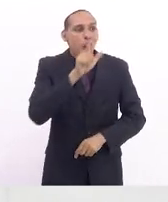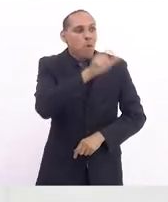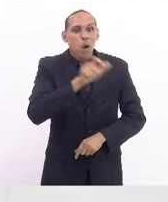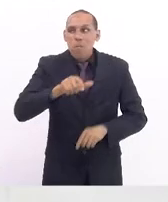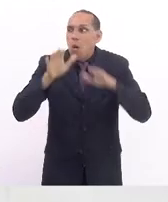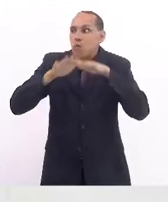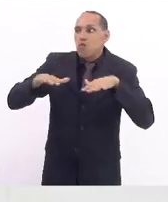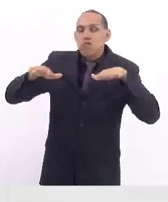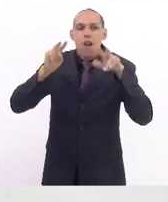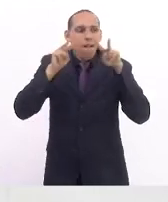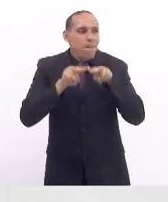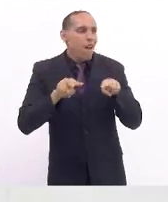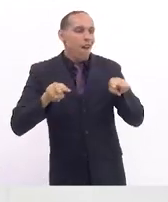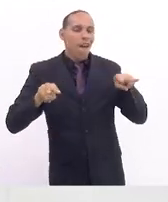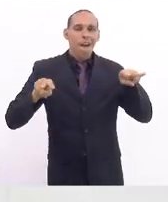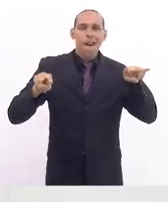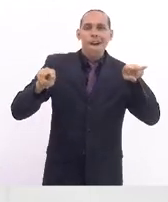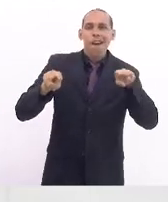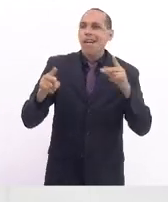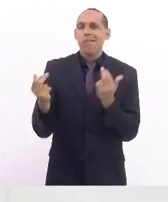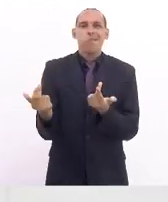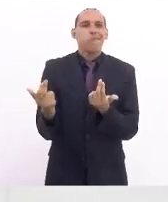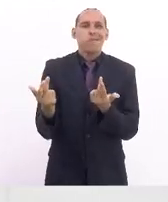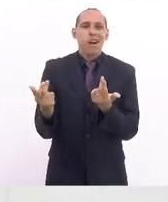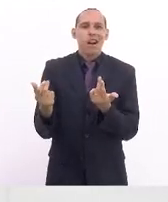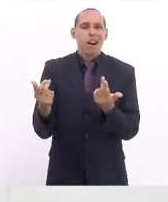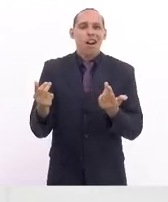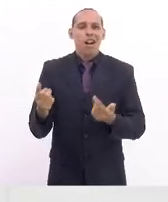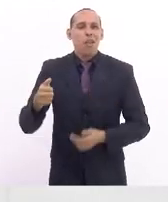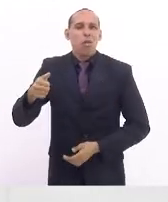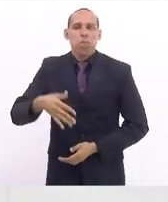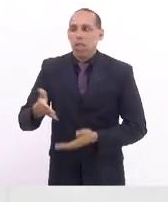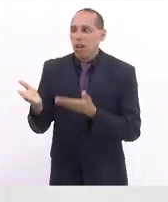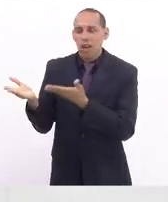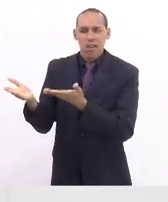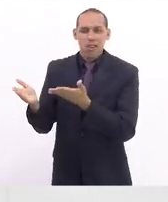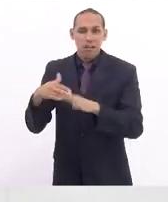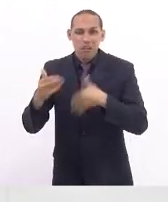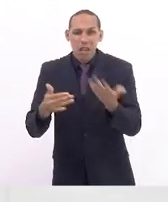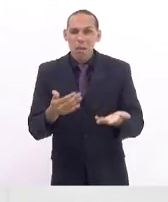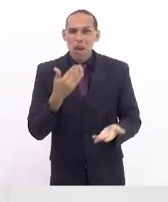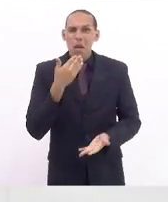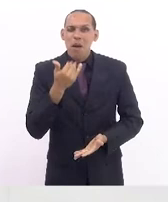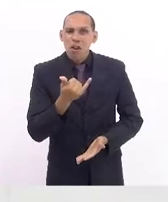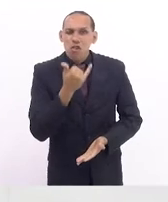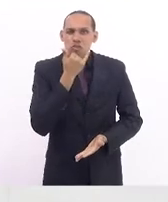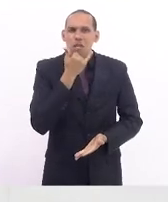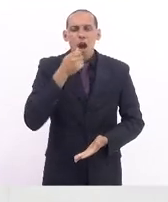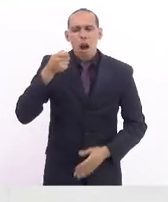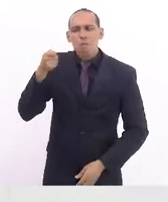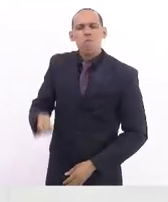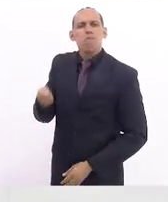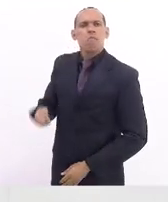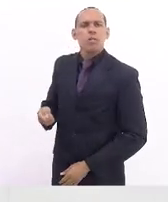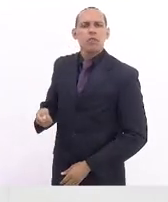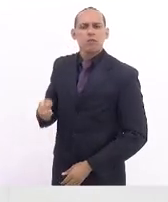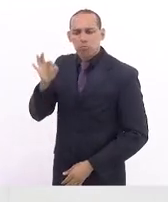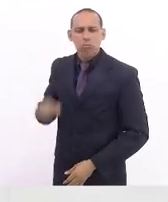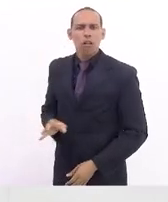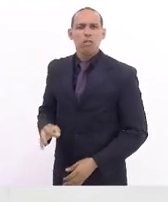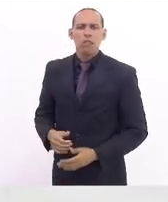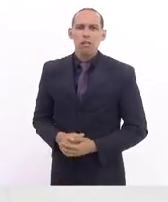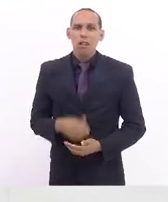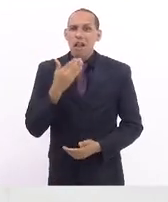É a forma que ele vê as mulheres. E aí pedidos de desculpas não faz mais do que obrigação. Pedir